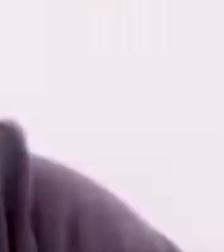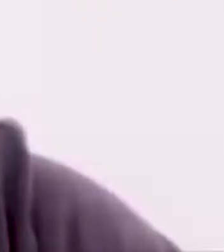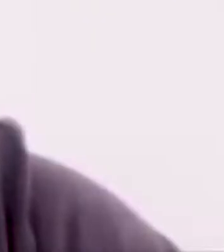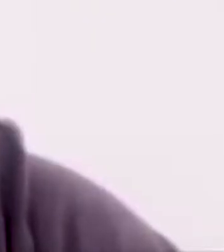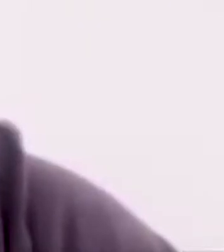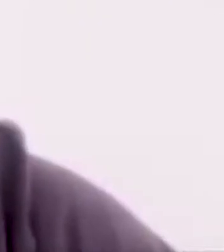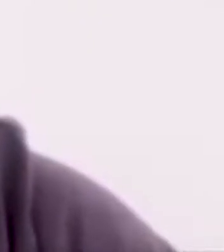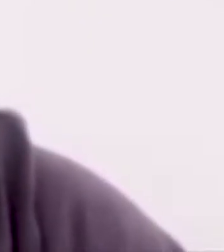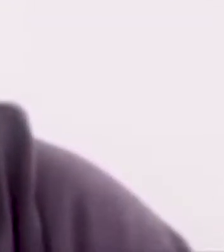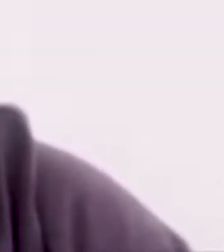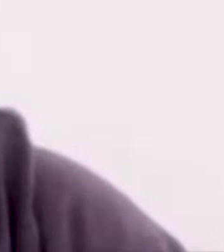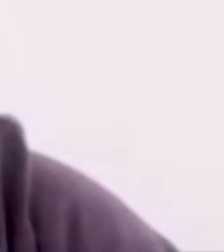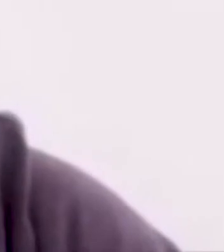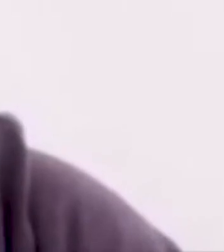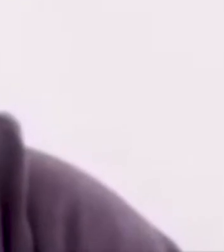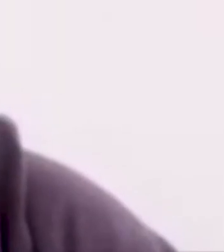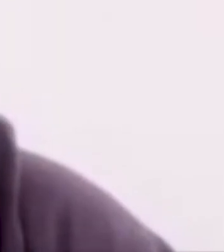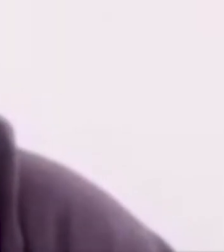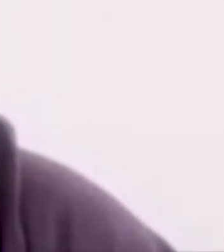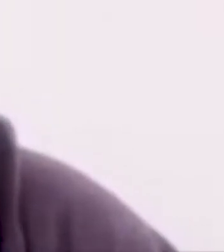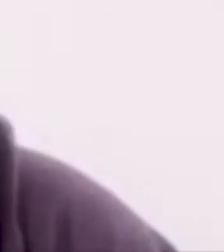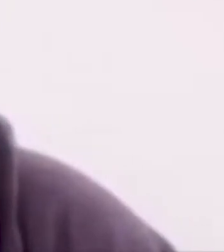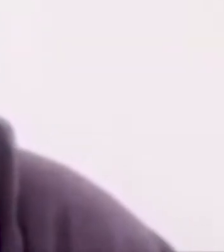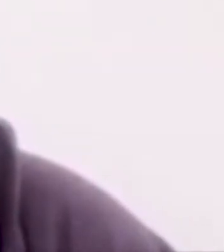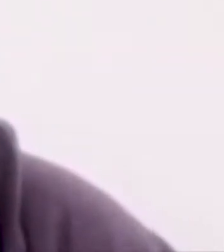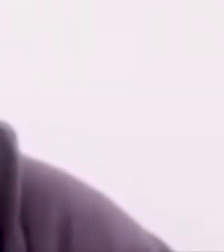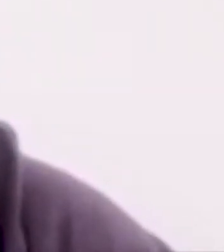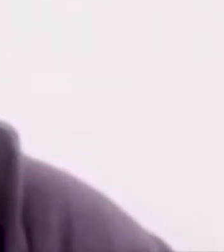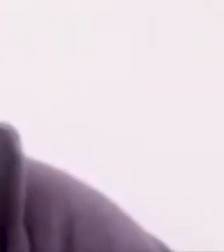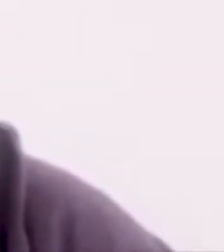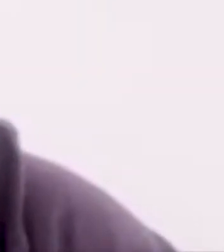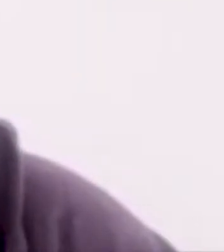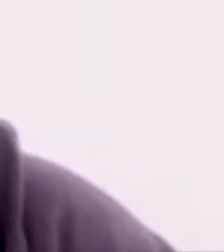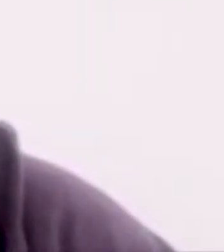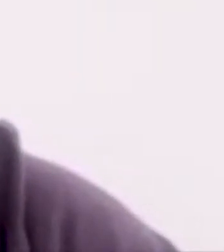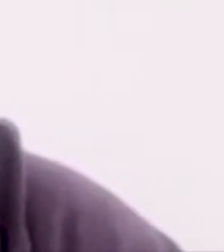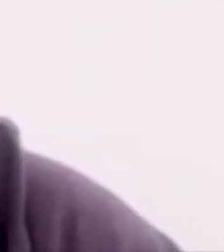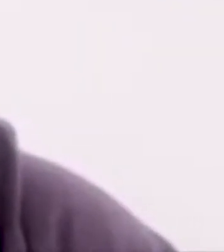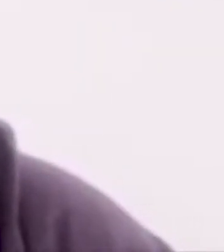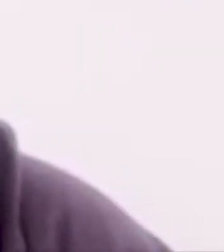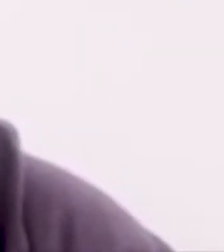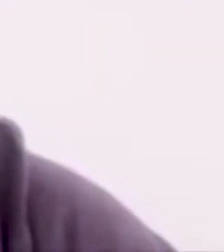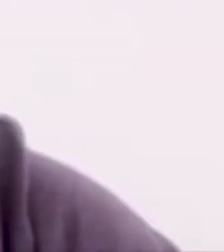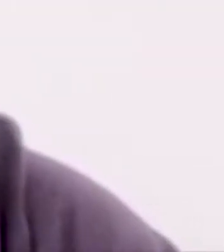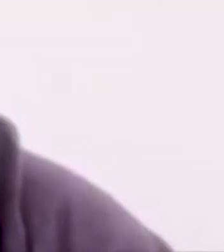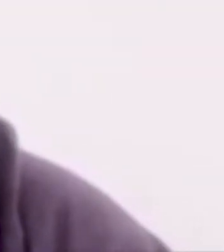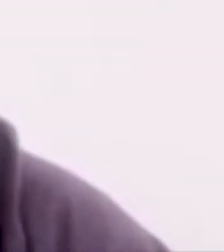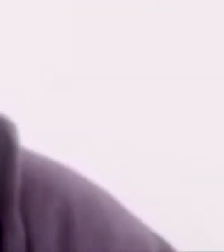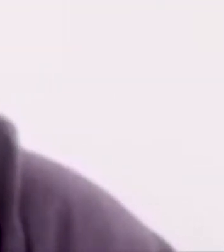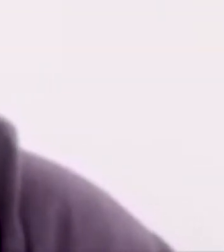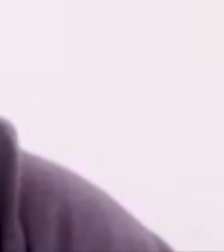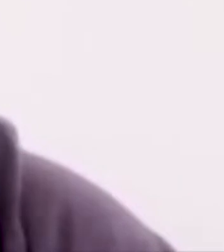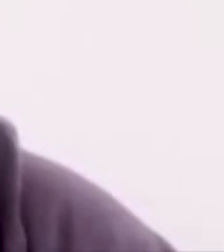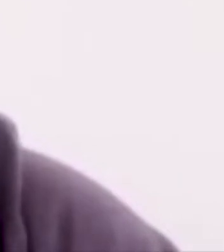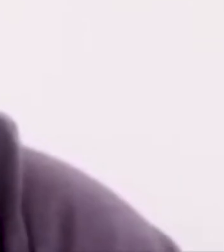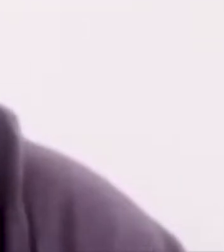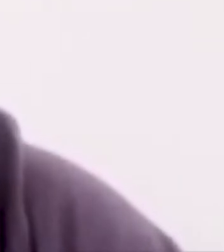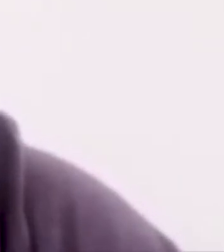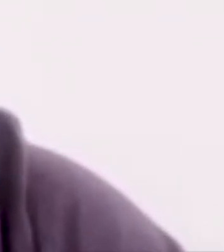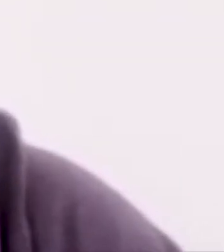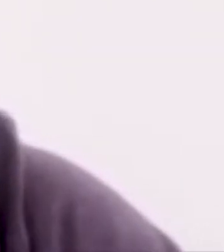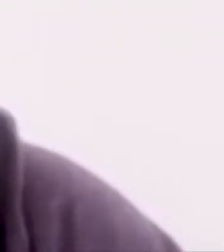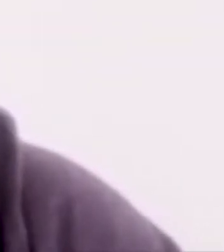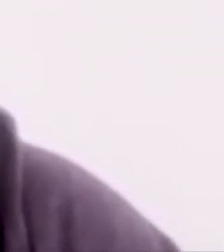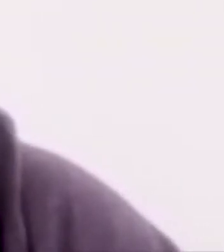individual. Este economista do Conselho Regional de Economia, Corecom, afirma que quando se fala em mercado de trabalho, é